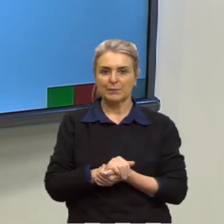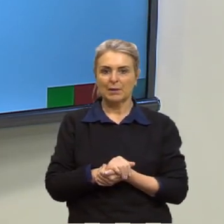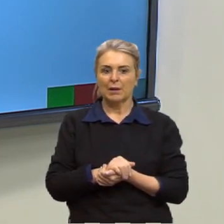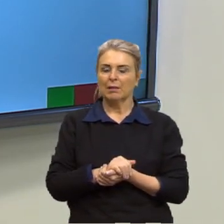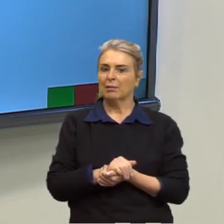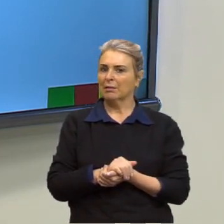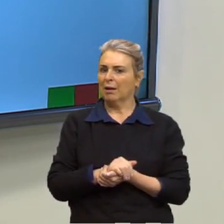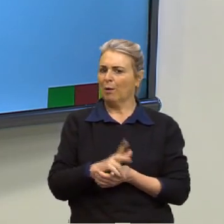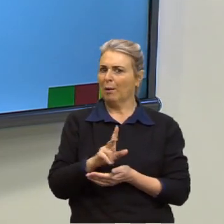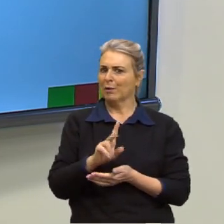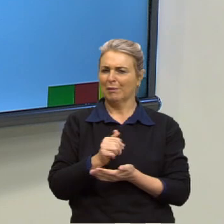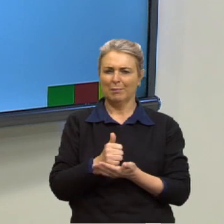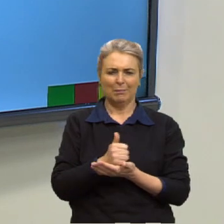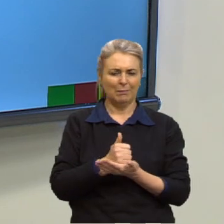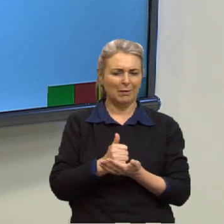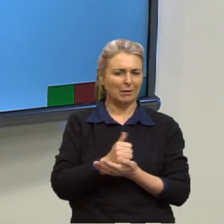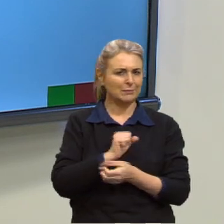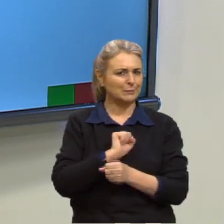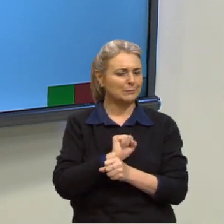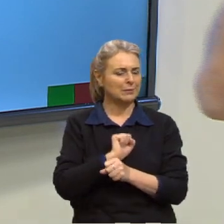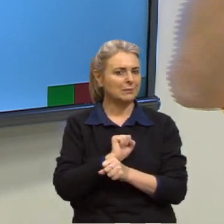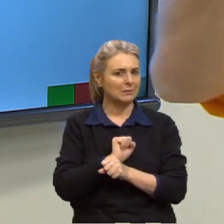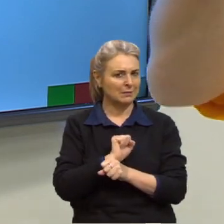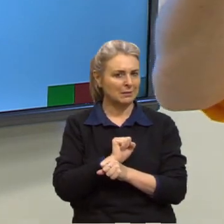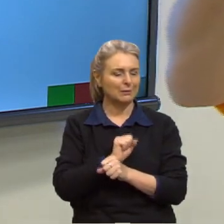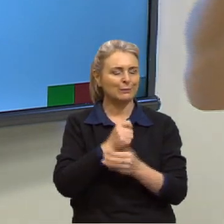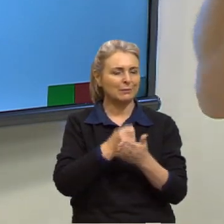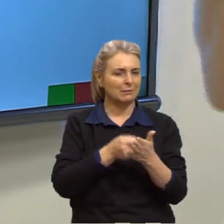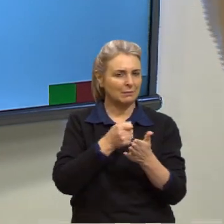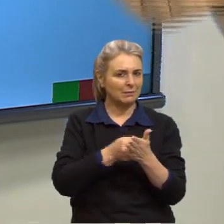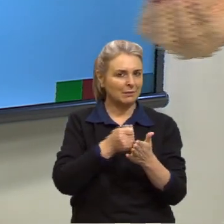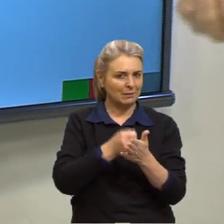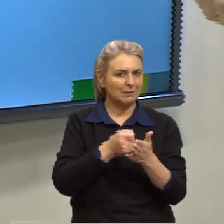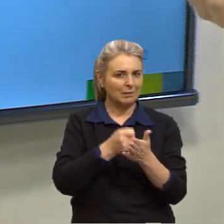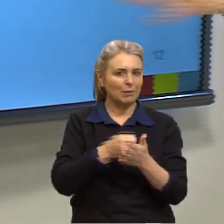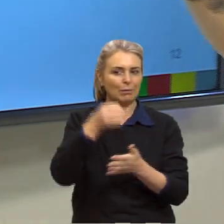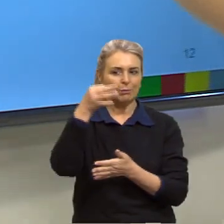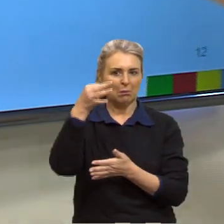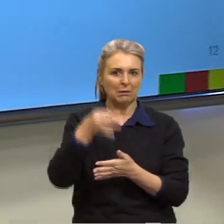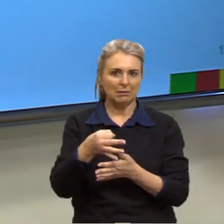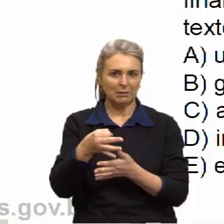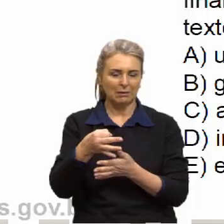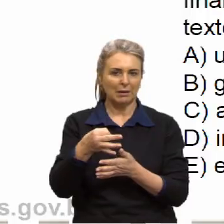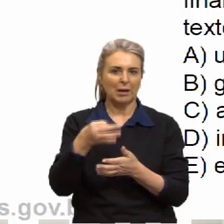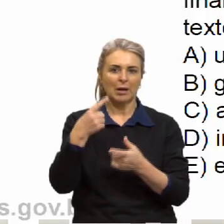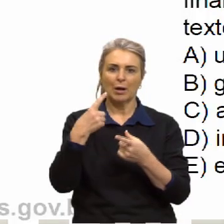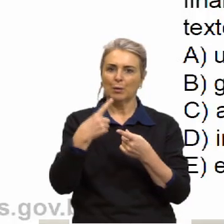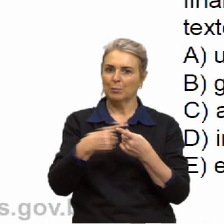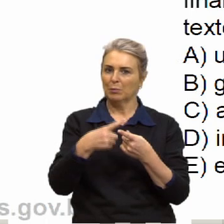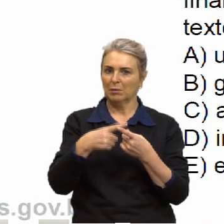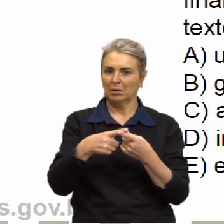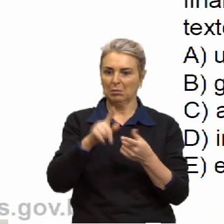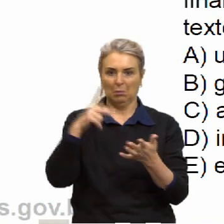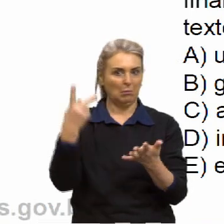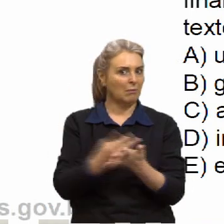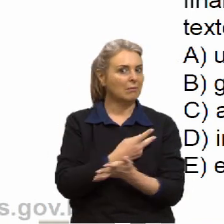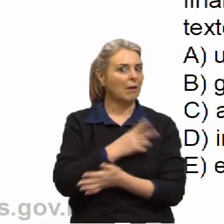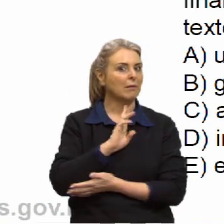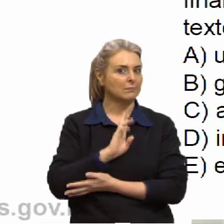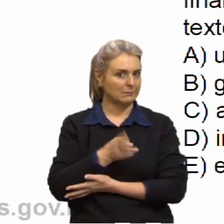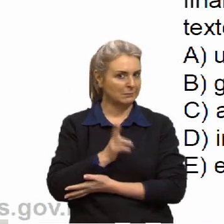baseiem nisso como uma tentativa, né, de acerto, porque isso daqui não ocorre sempre.